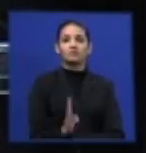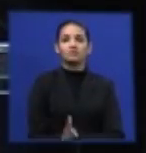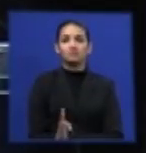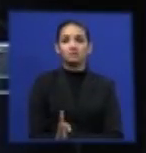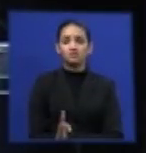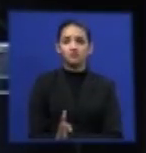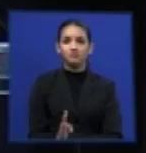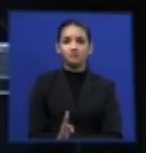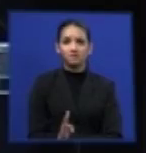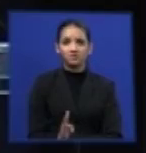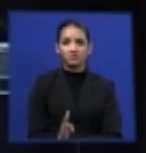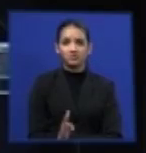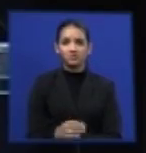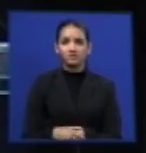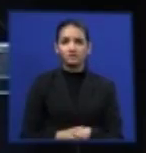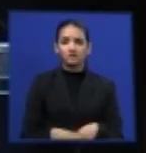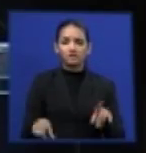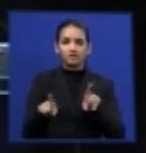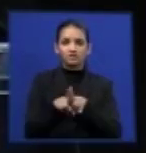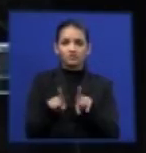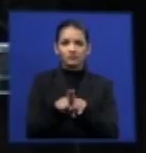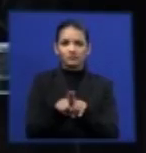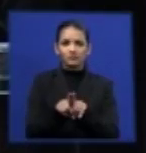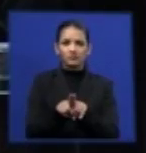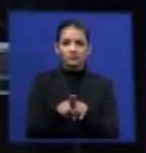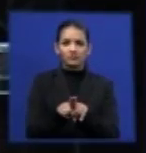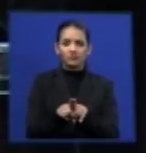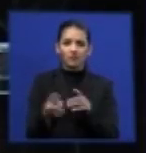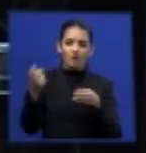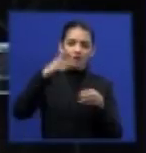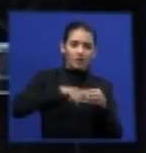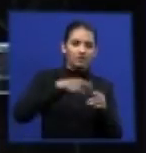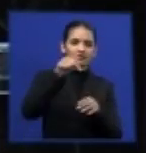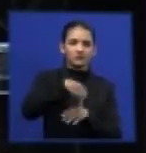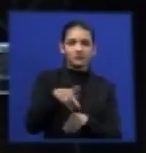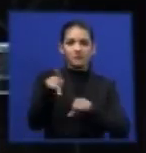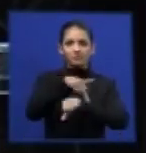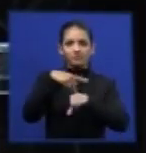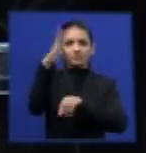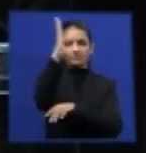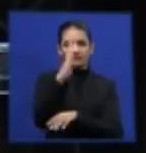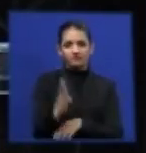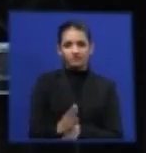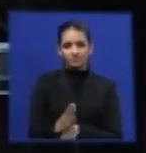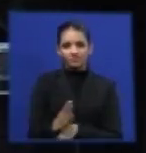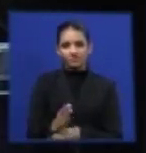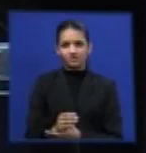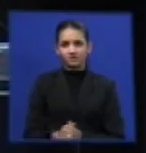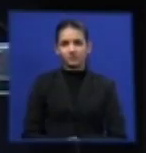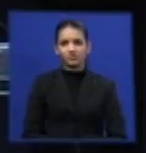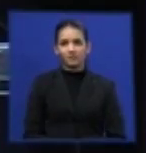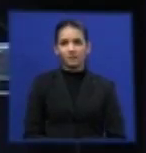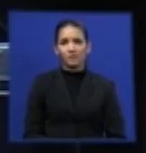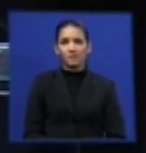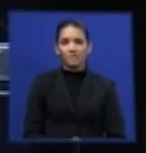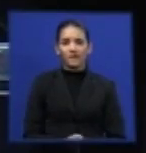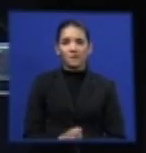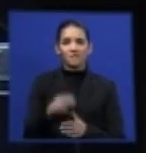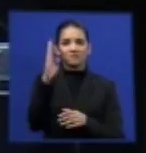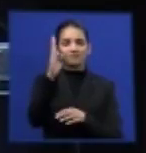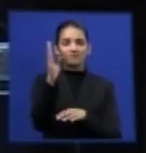no nosso Kyoto menor, voltando para a nossa querida província, nesse amado país,